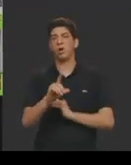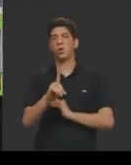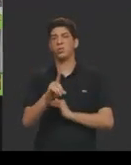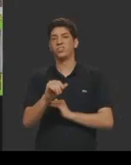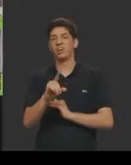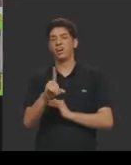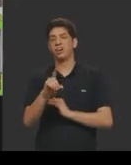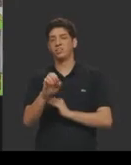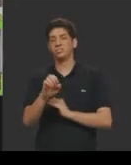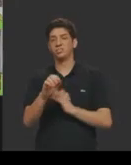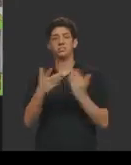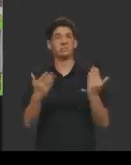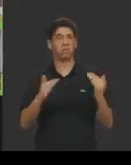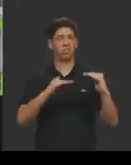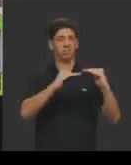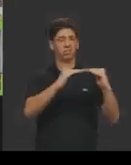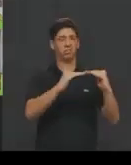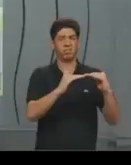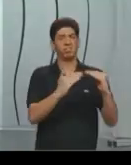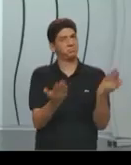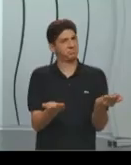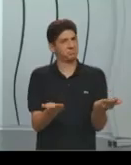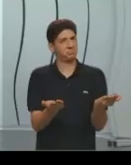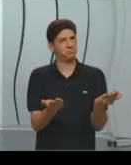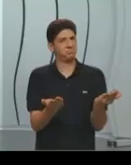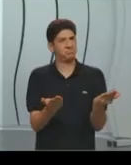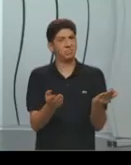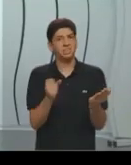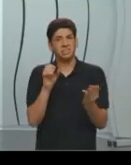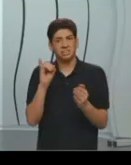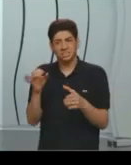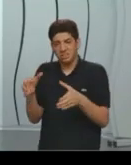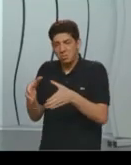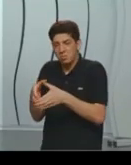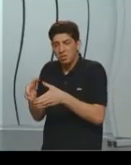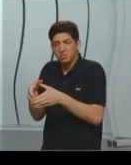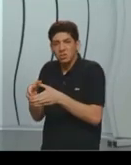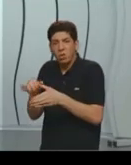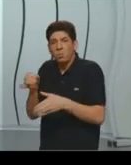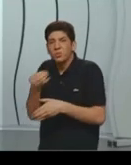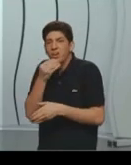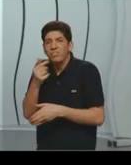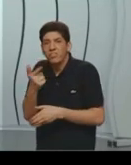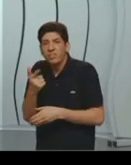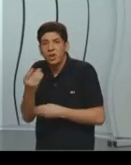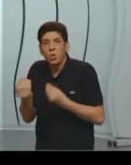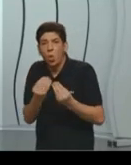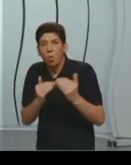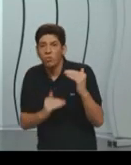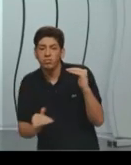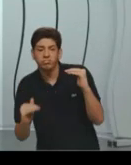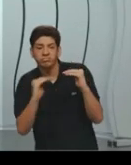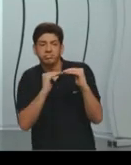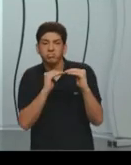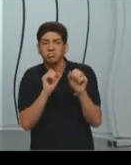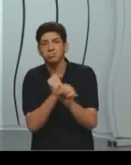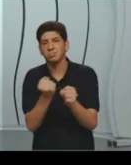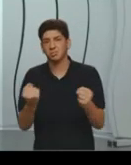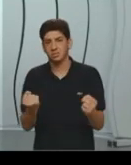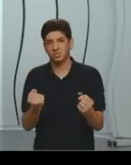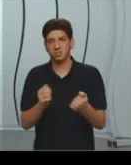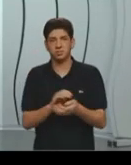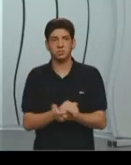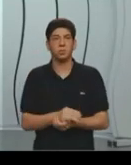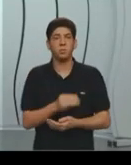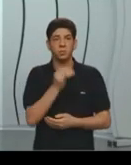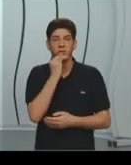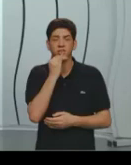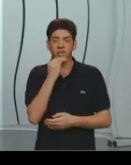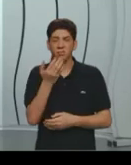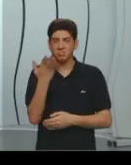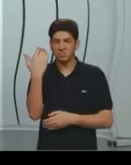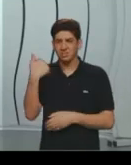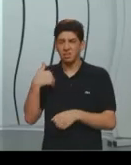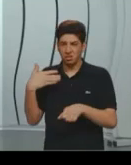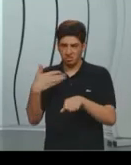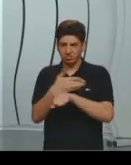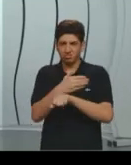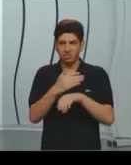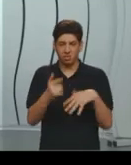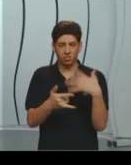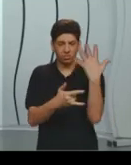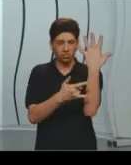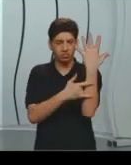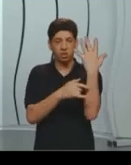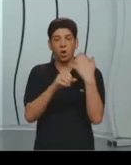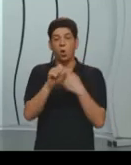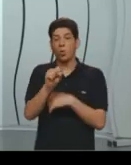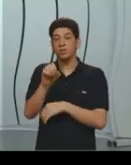continuar. Tanto que, eu sou um exemplo, eu tenho essa experiência, né? Que quando eu entrei na UFMG, 80% dos alunos